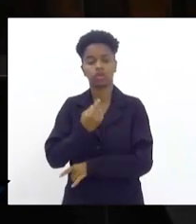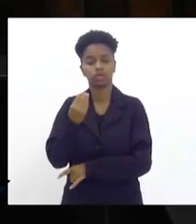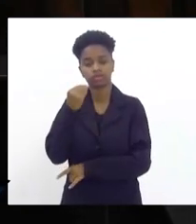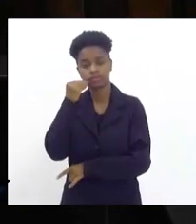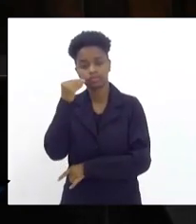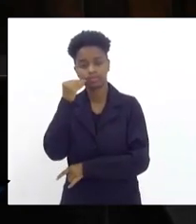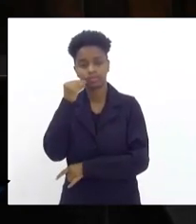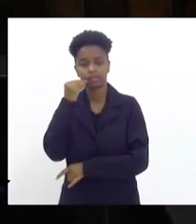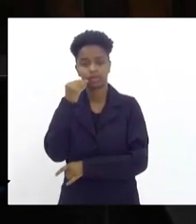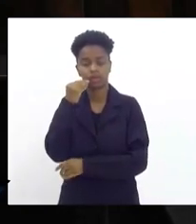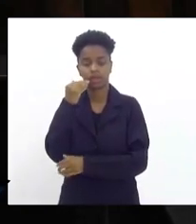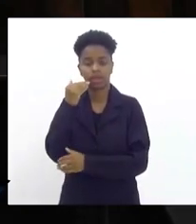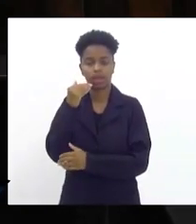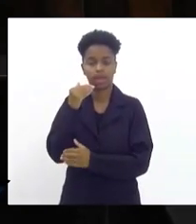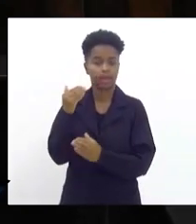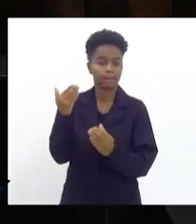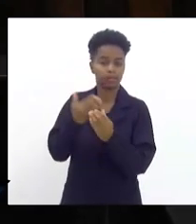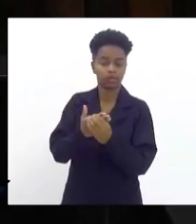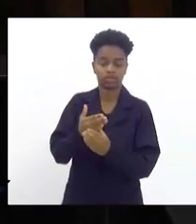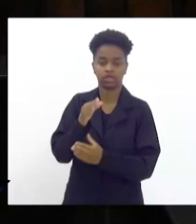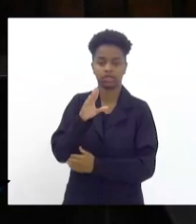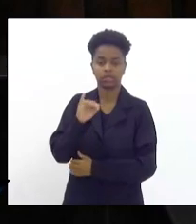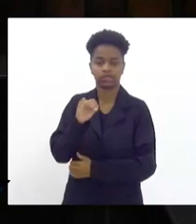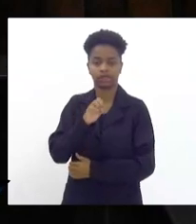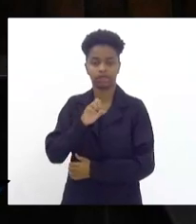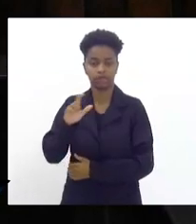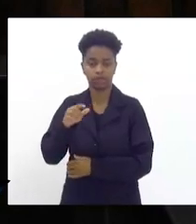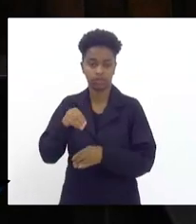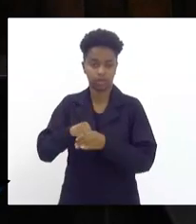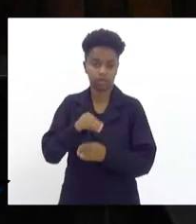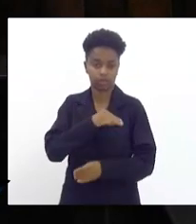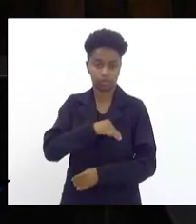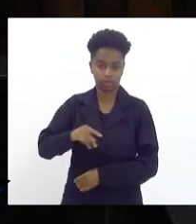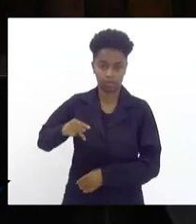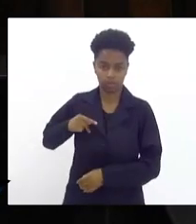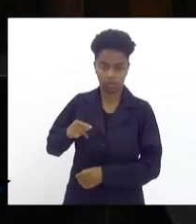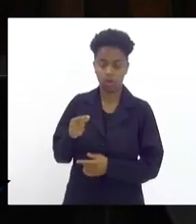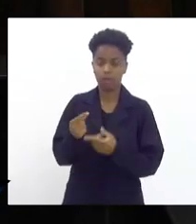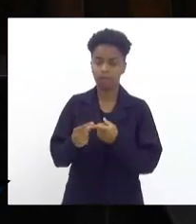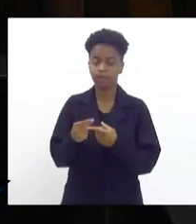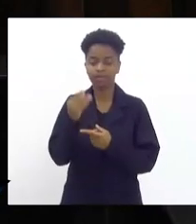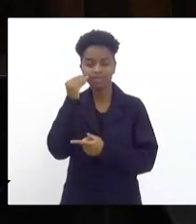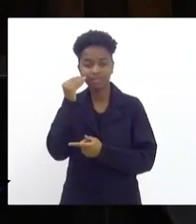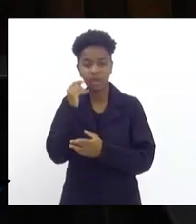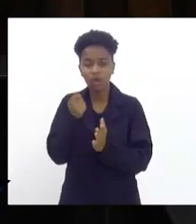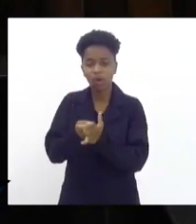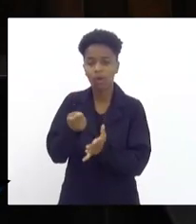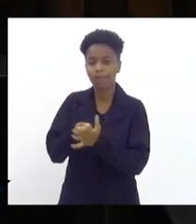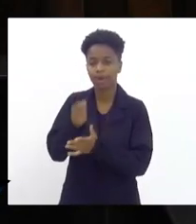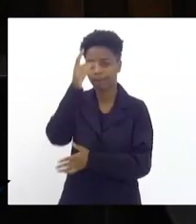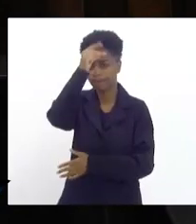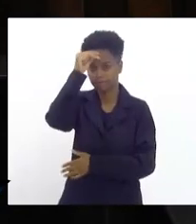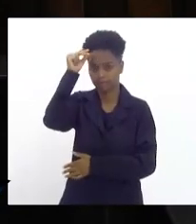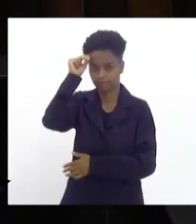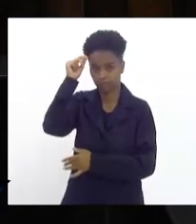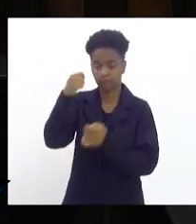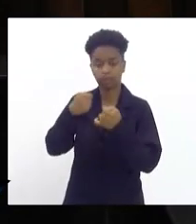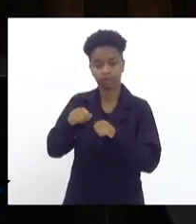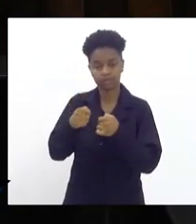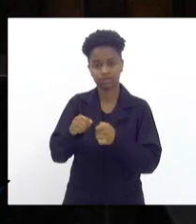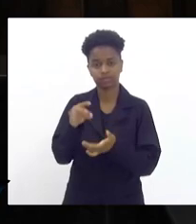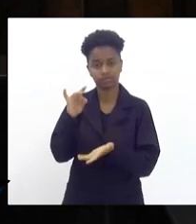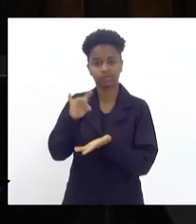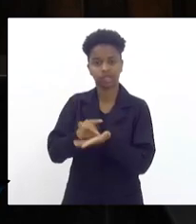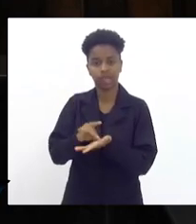com uma ação civil pública no Ministério Público para que obrigue a Prefeitura a realizar